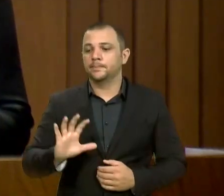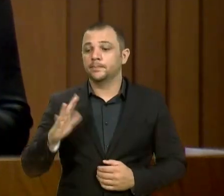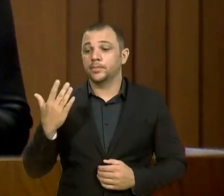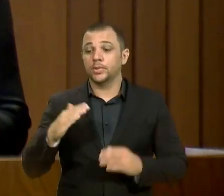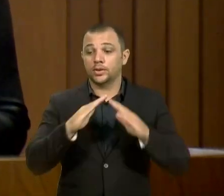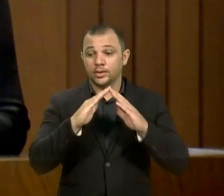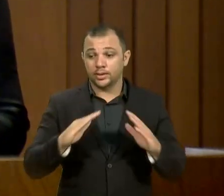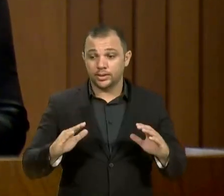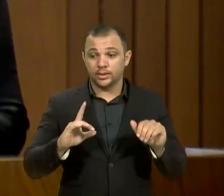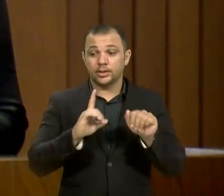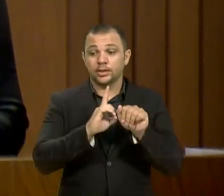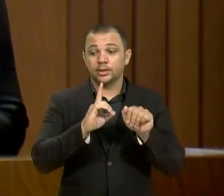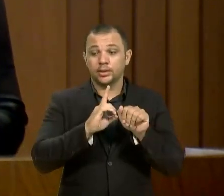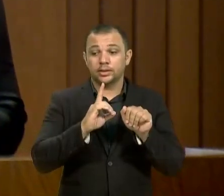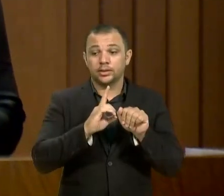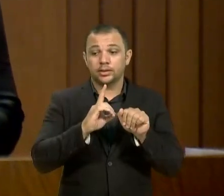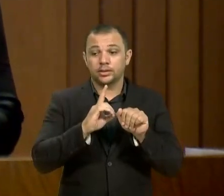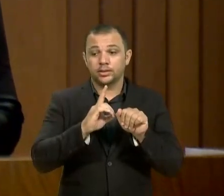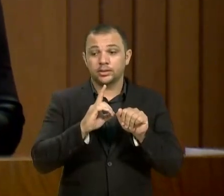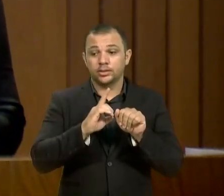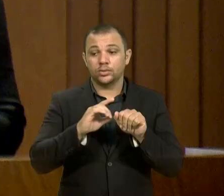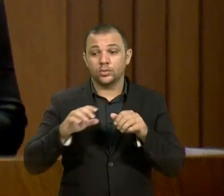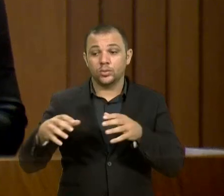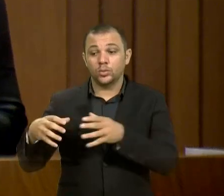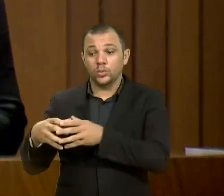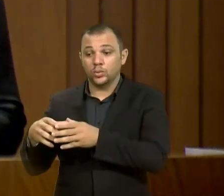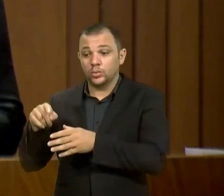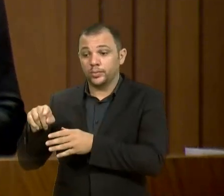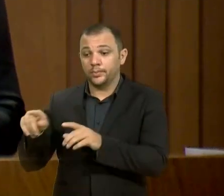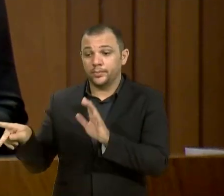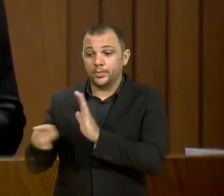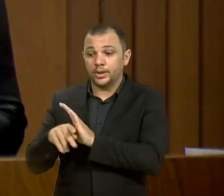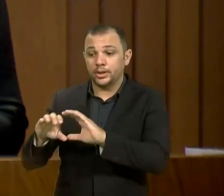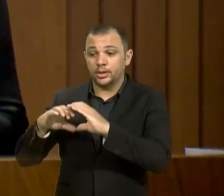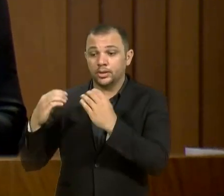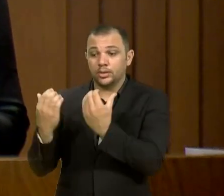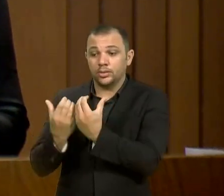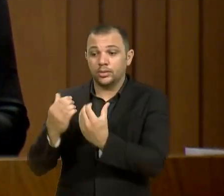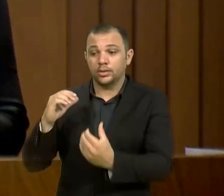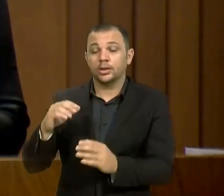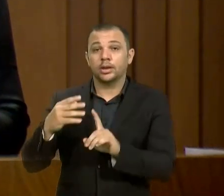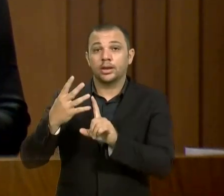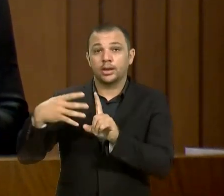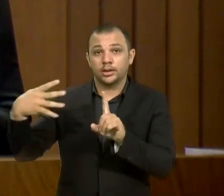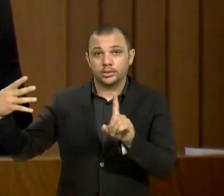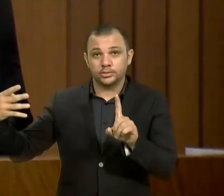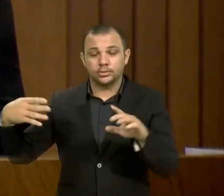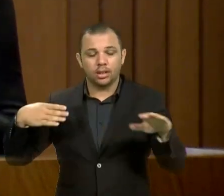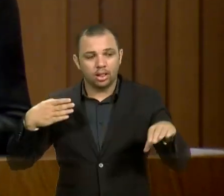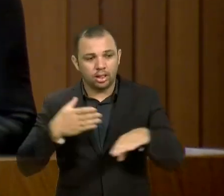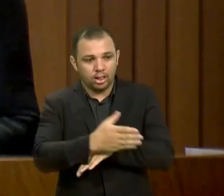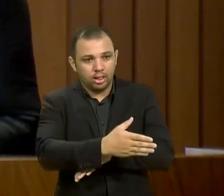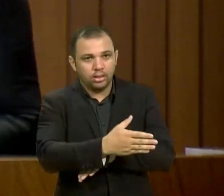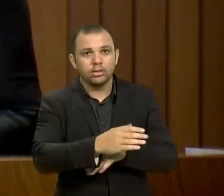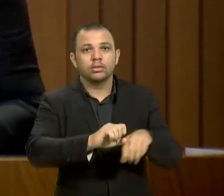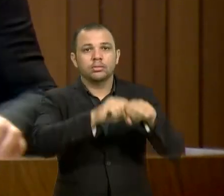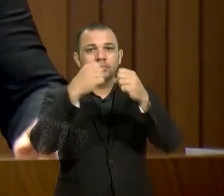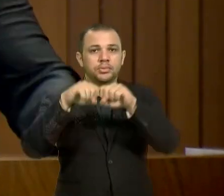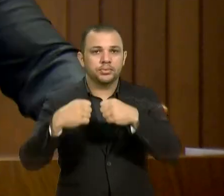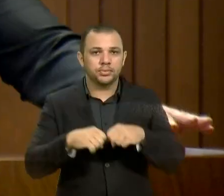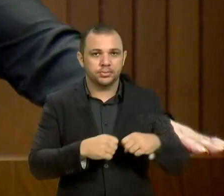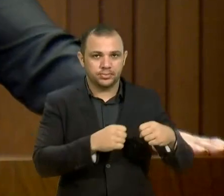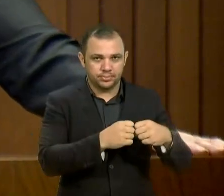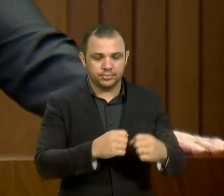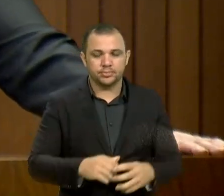e vilipendiado por integrantes da comunidade LGBT. Nas redes sociais